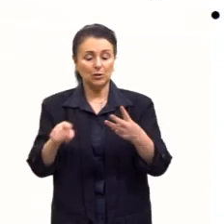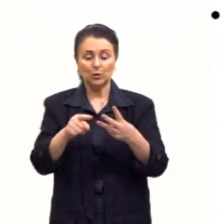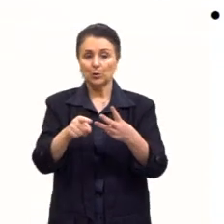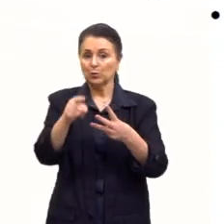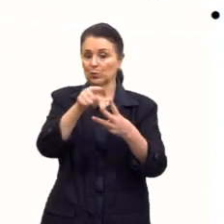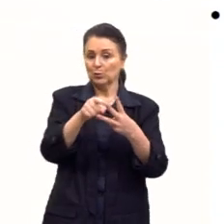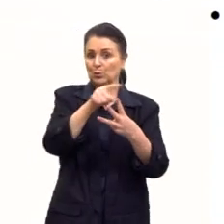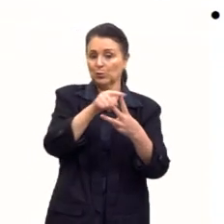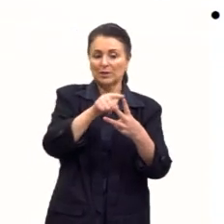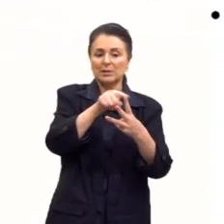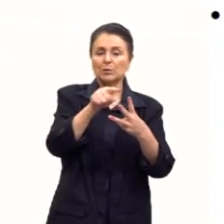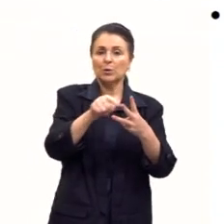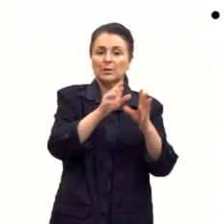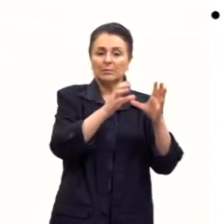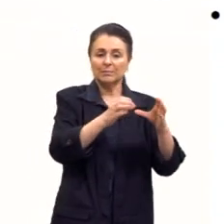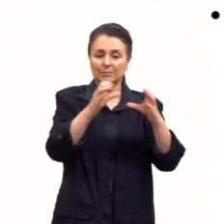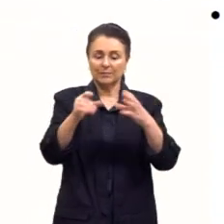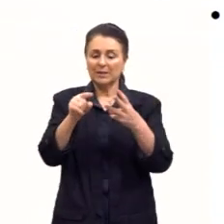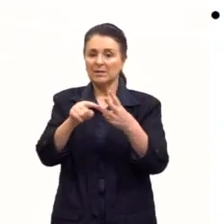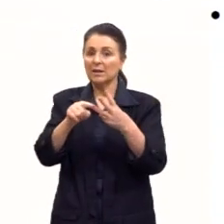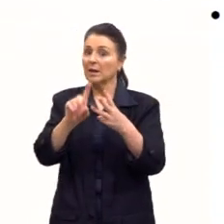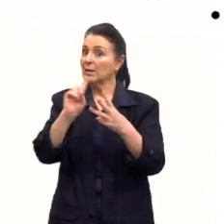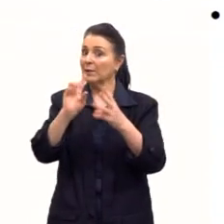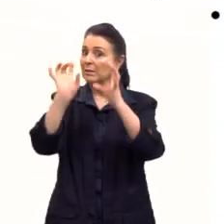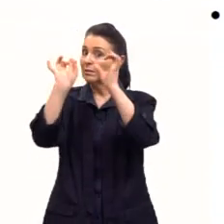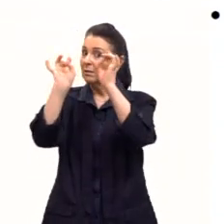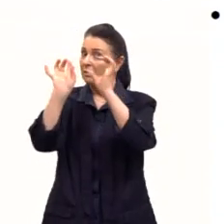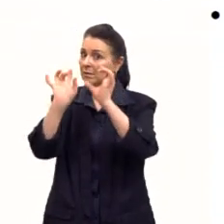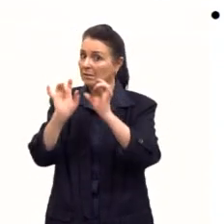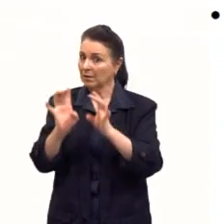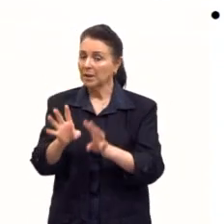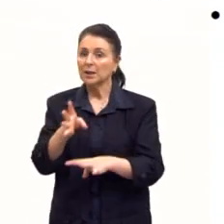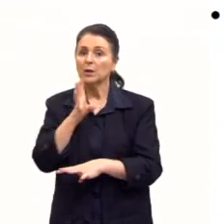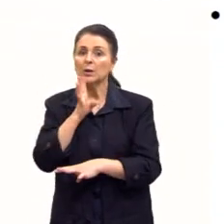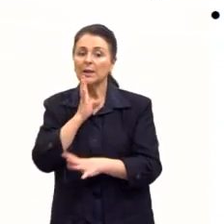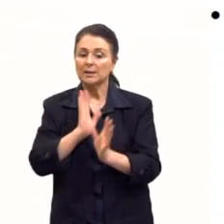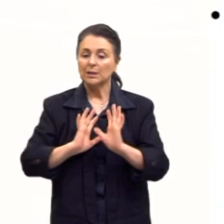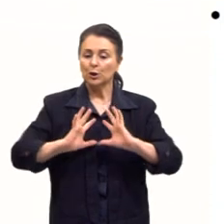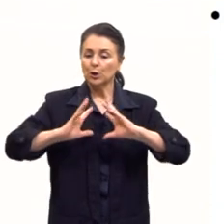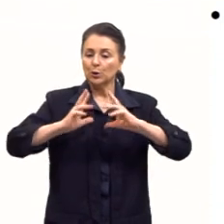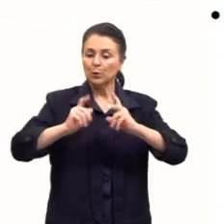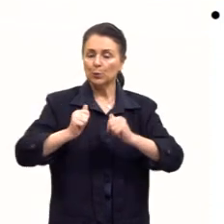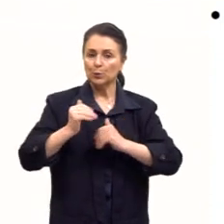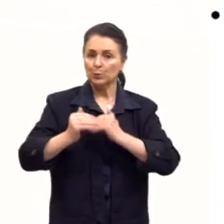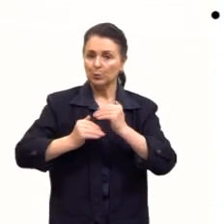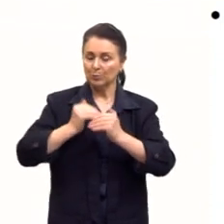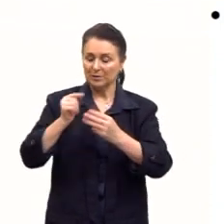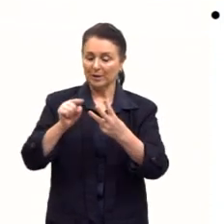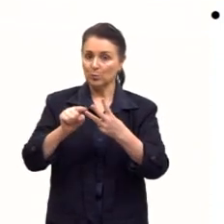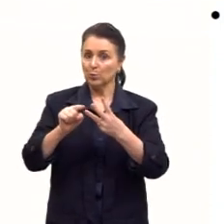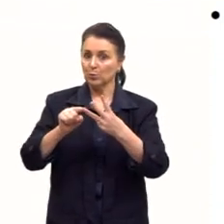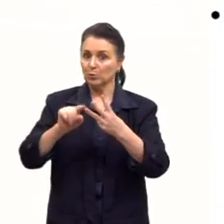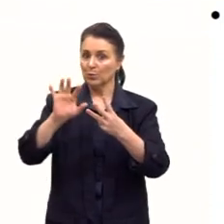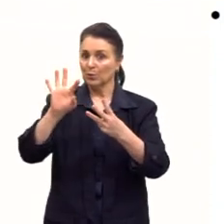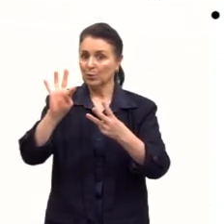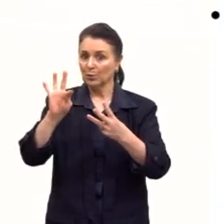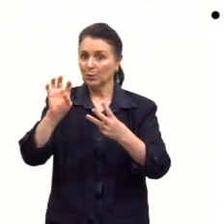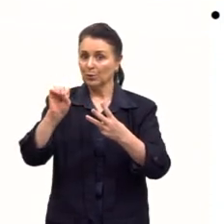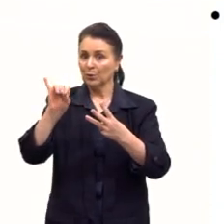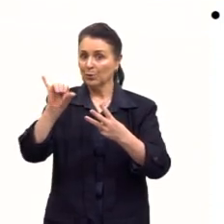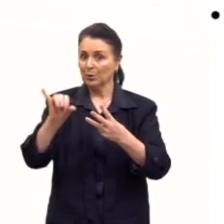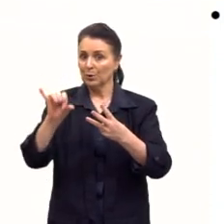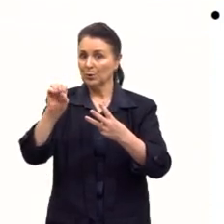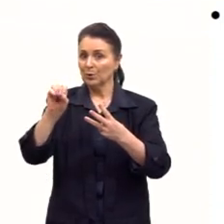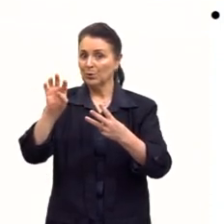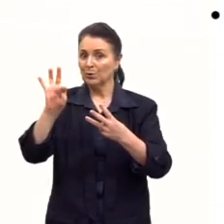e o trabalhador não é tão especializado. Ele tem que conhecer todo o processo e eles produzem por pequenos lotes.